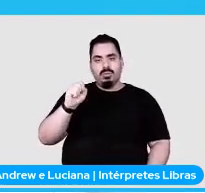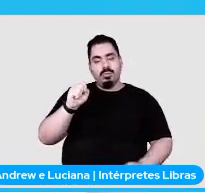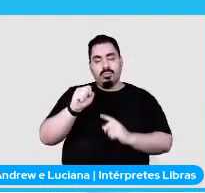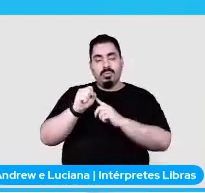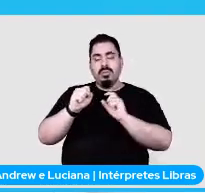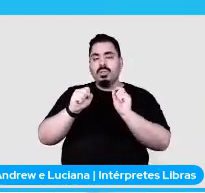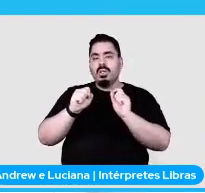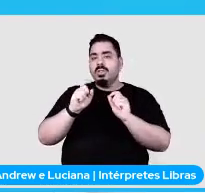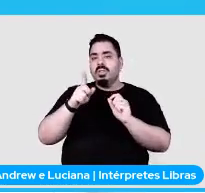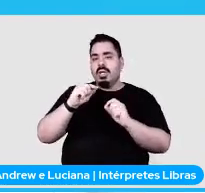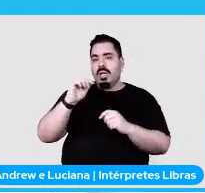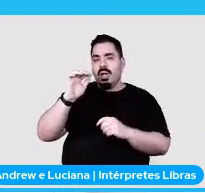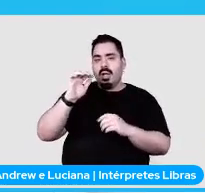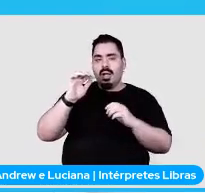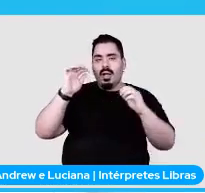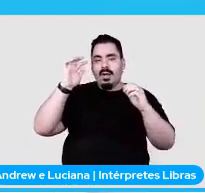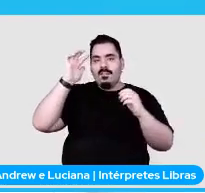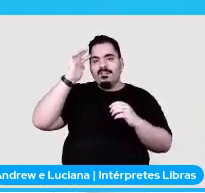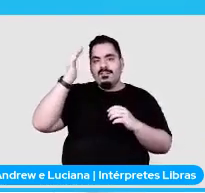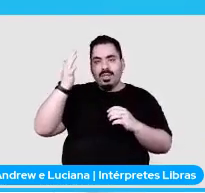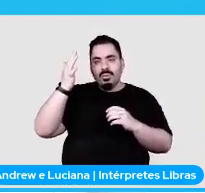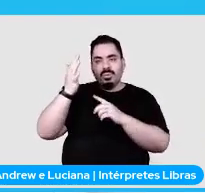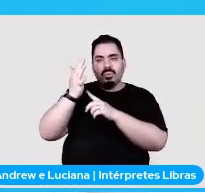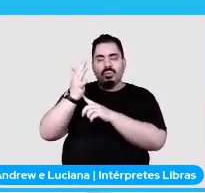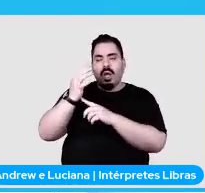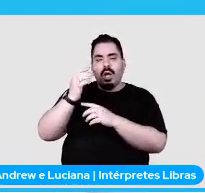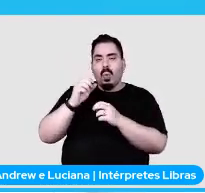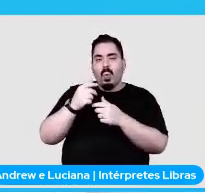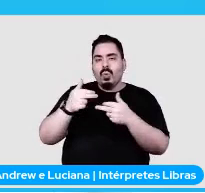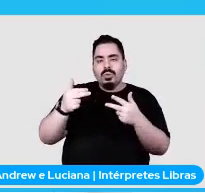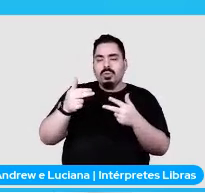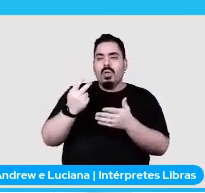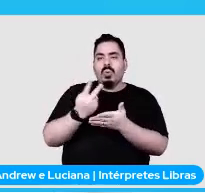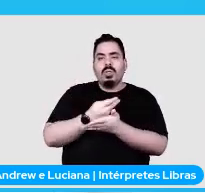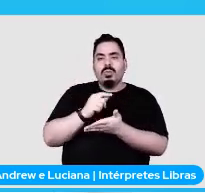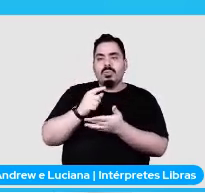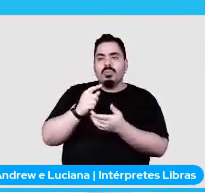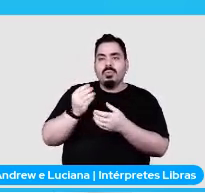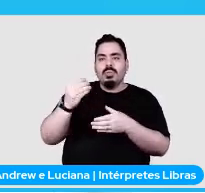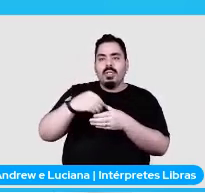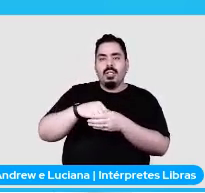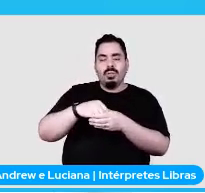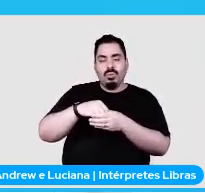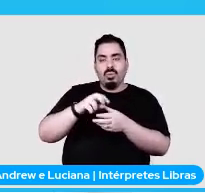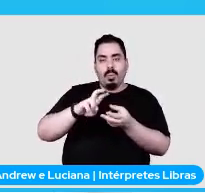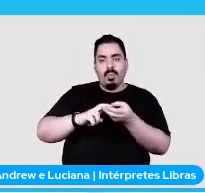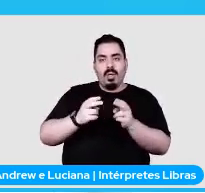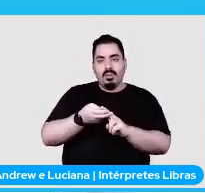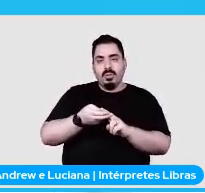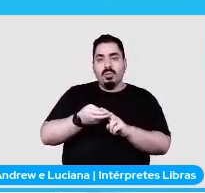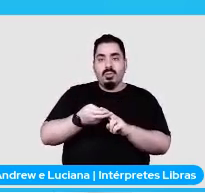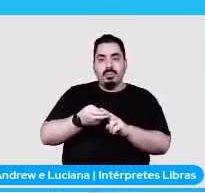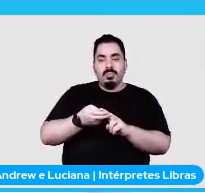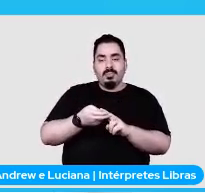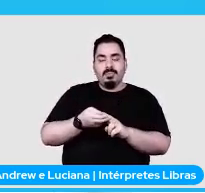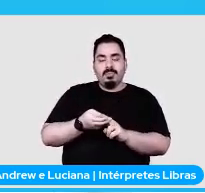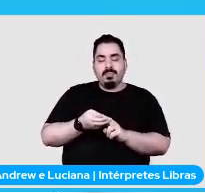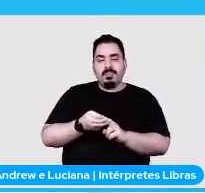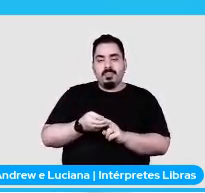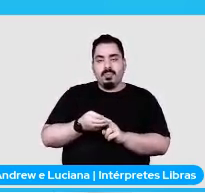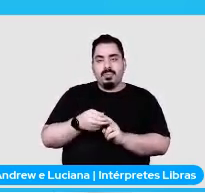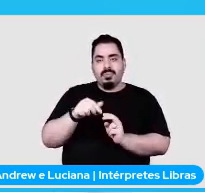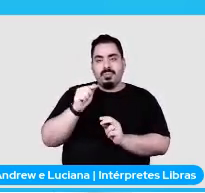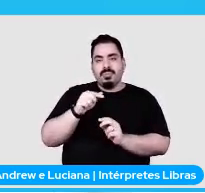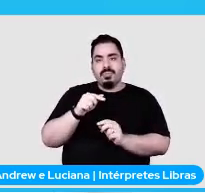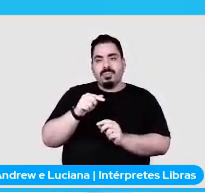ocorrem em determinadas partes do Python, do Scrap, do Scrap, que ele emite